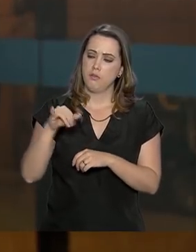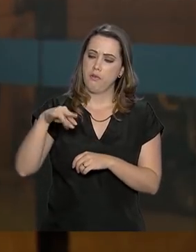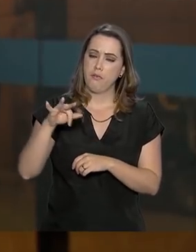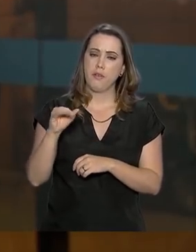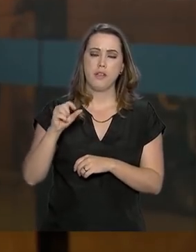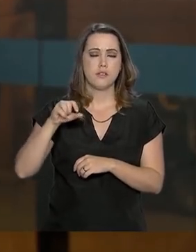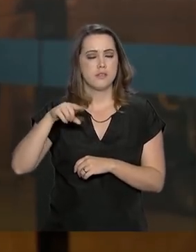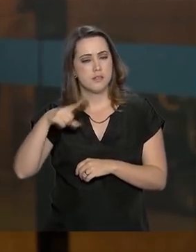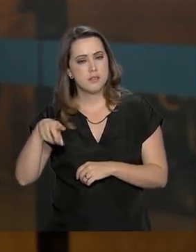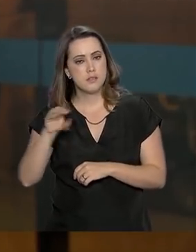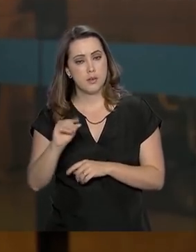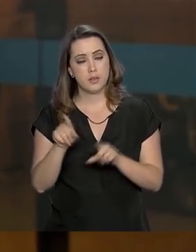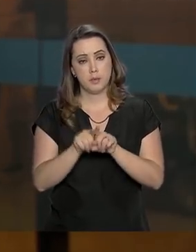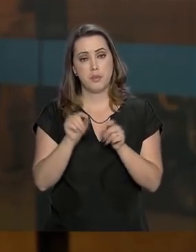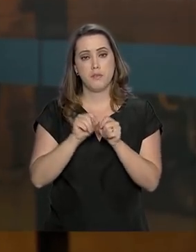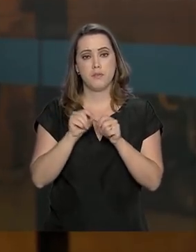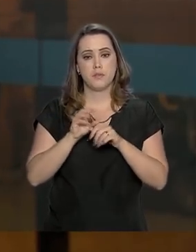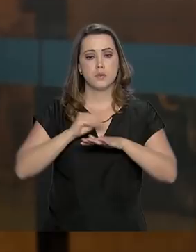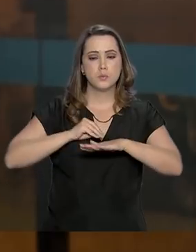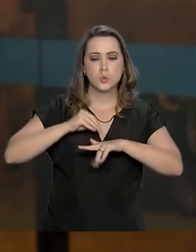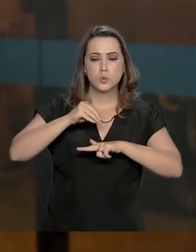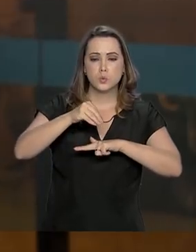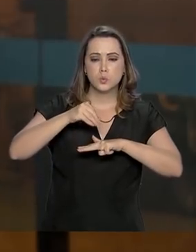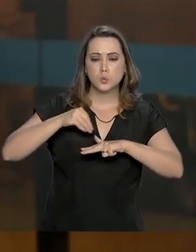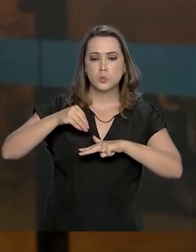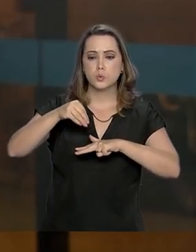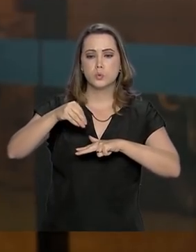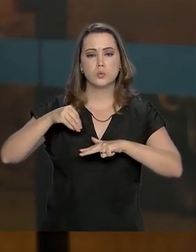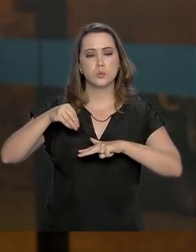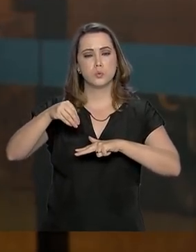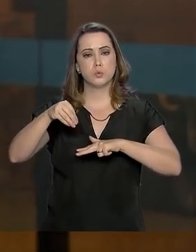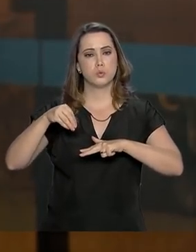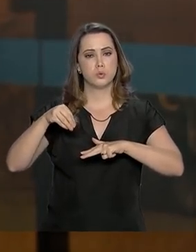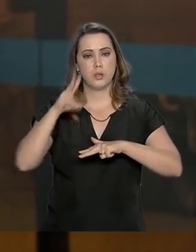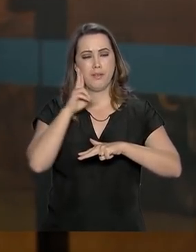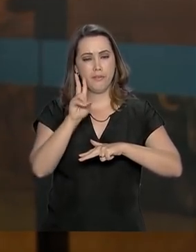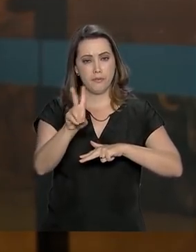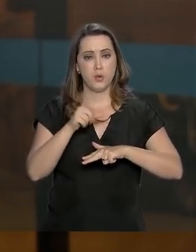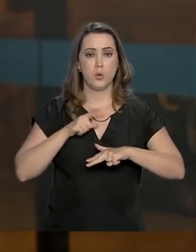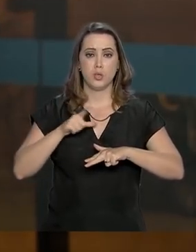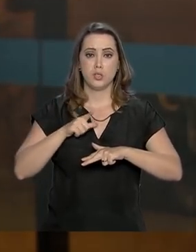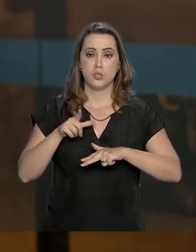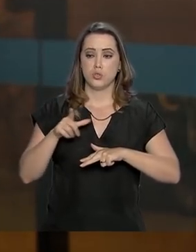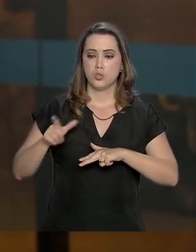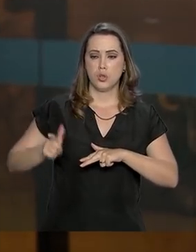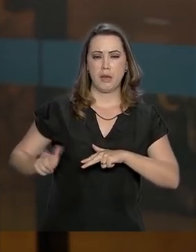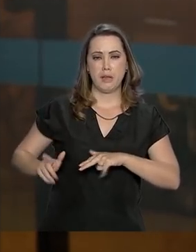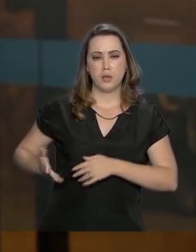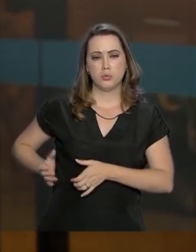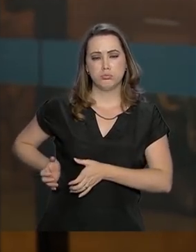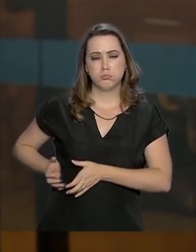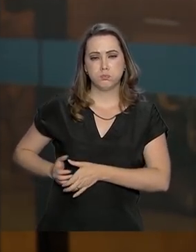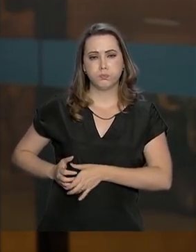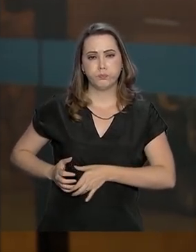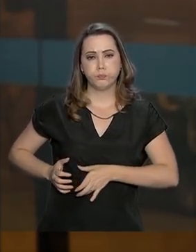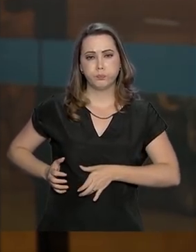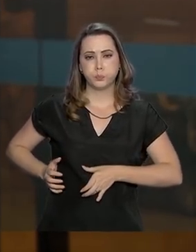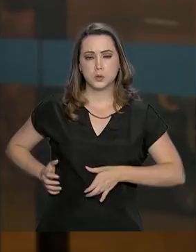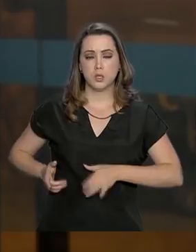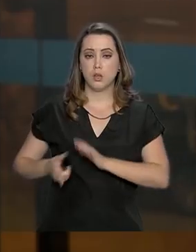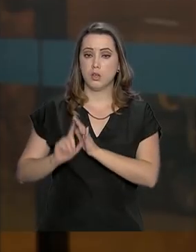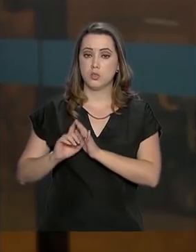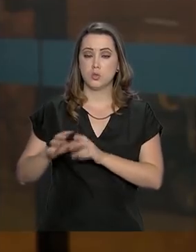exames de imagens que identificaram um acúmulo de líquidos na região do abdômen, onde antes